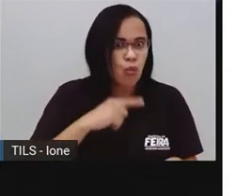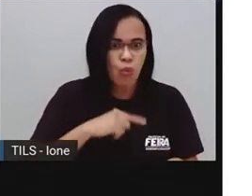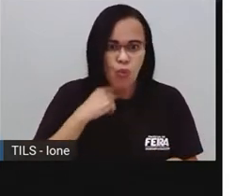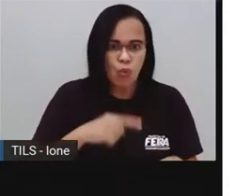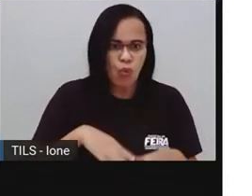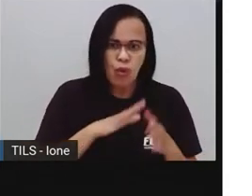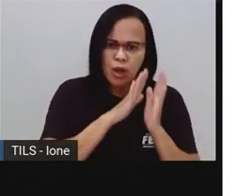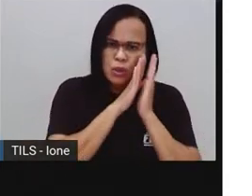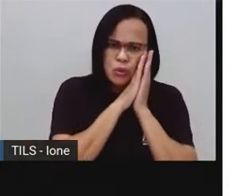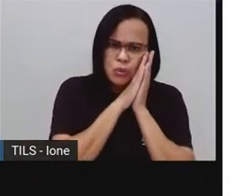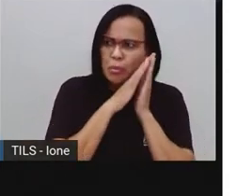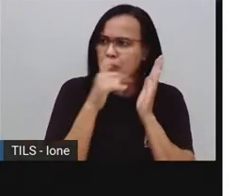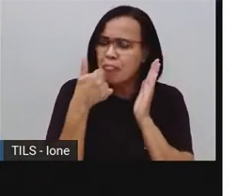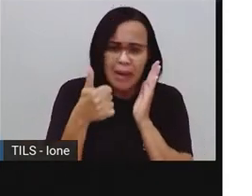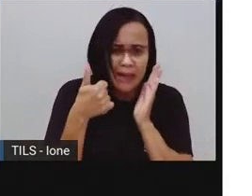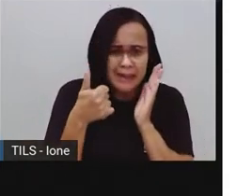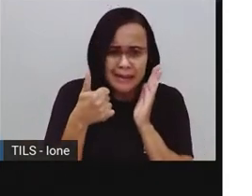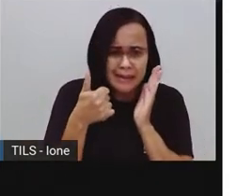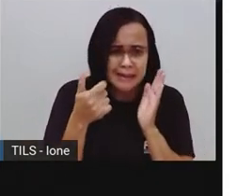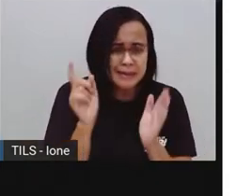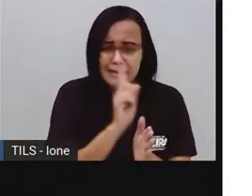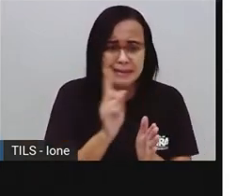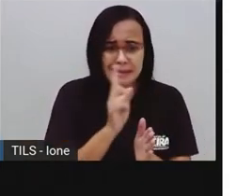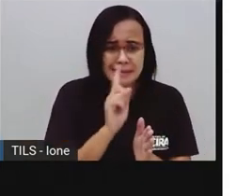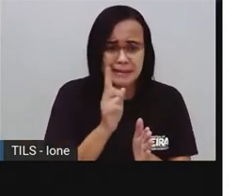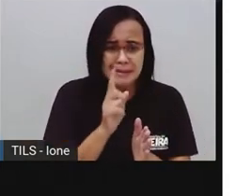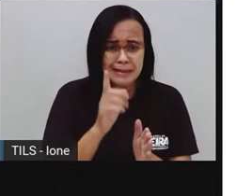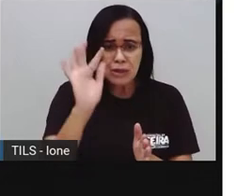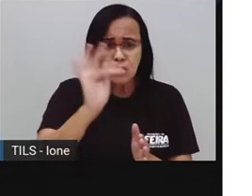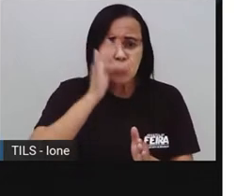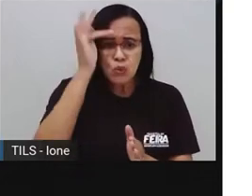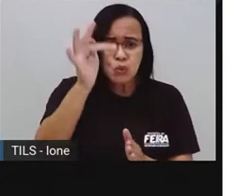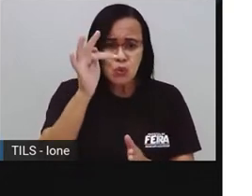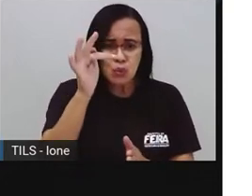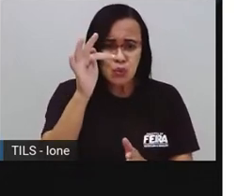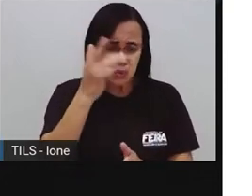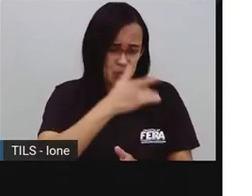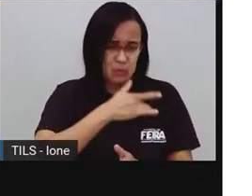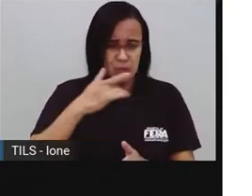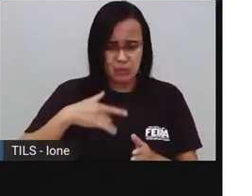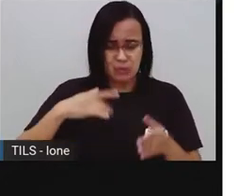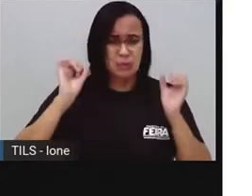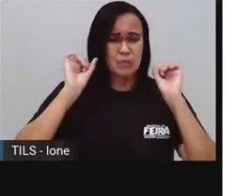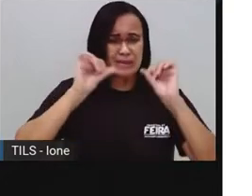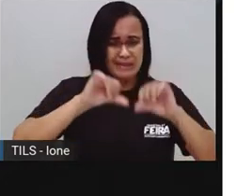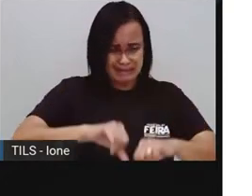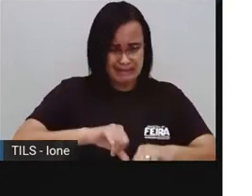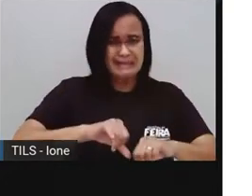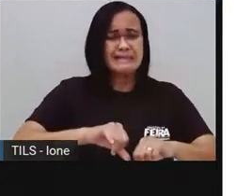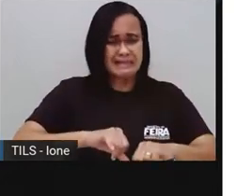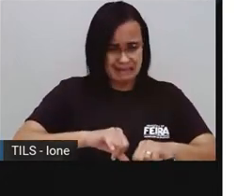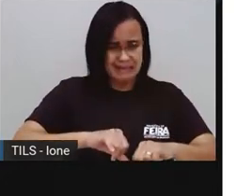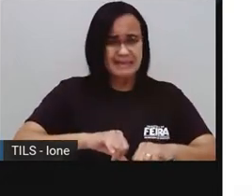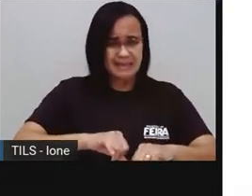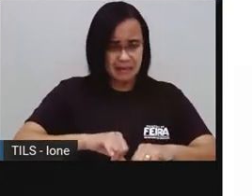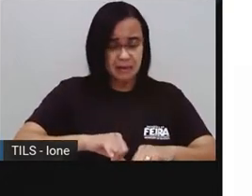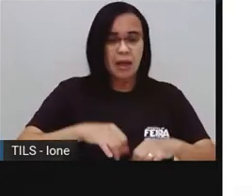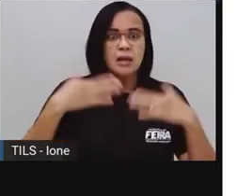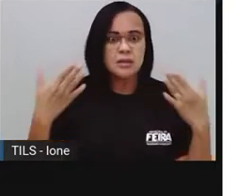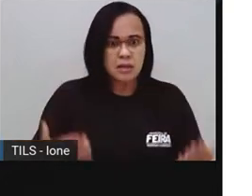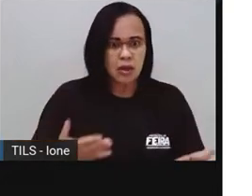acaba desenvolvendo aí outras doenças. E mal-estar. Aquela sensação de fadiga, de aborrecimento. São,